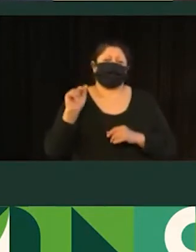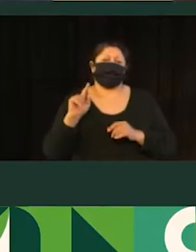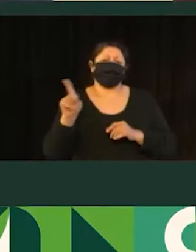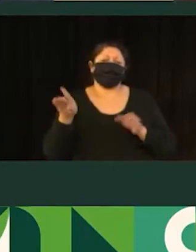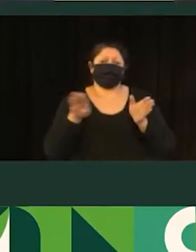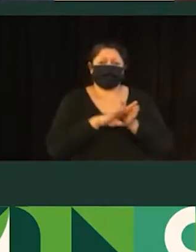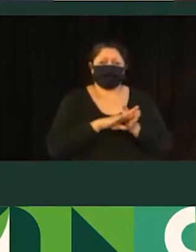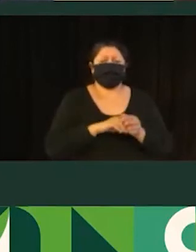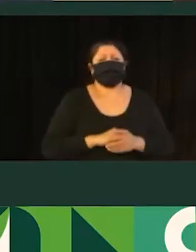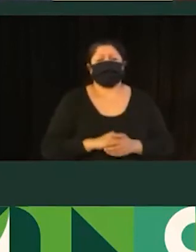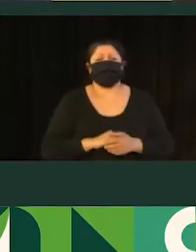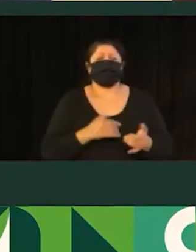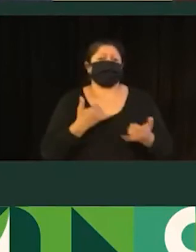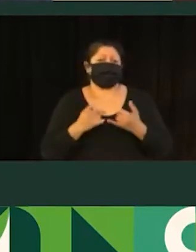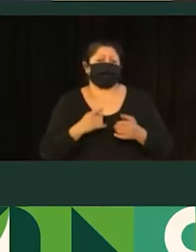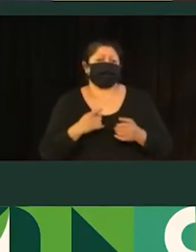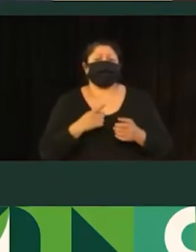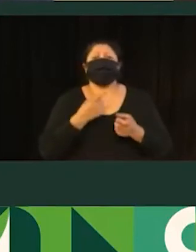Então, em relação a pesquisas de carga.